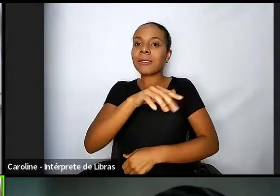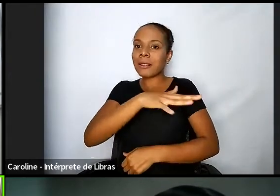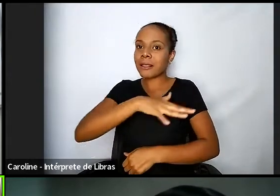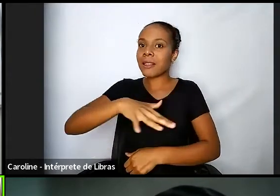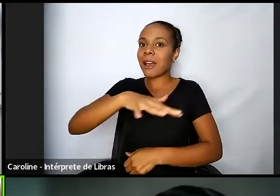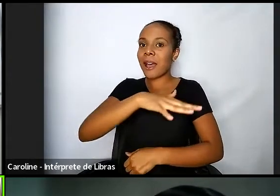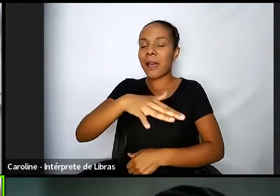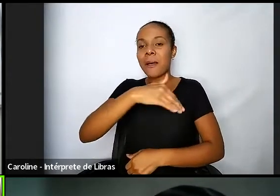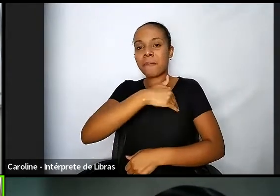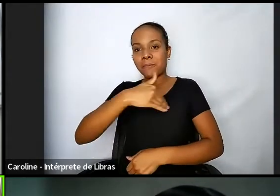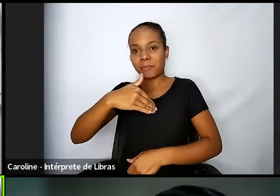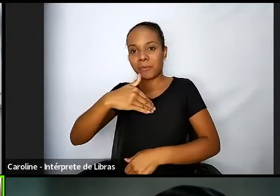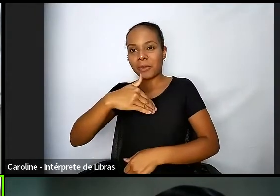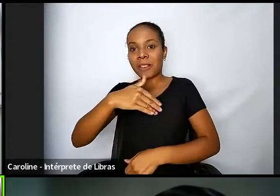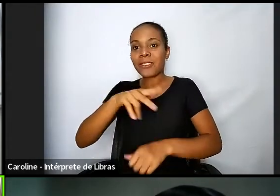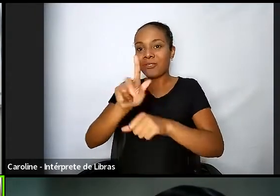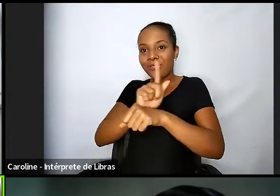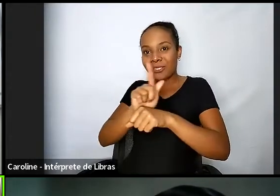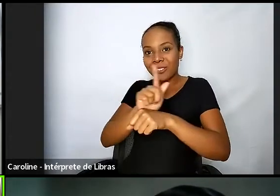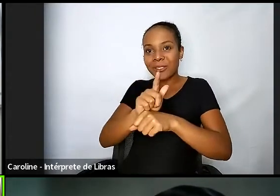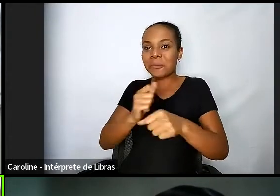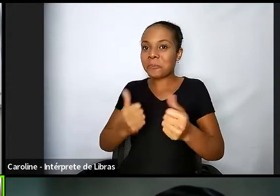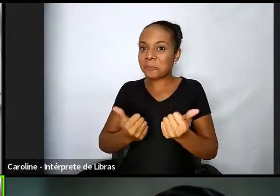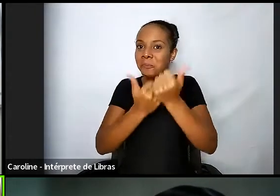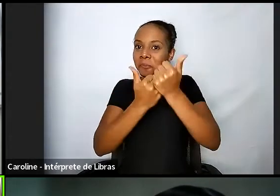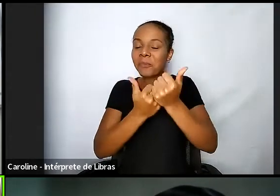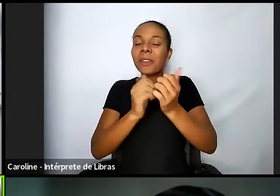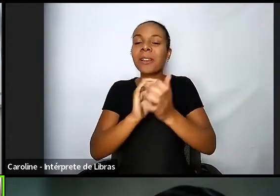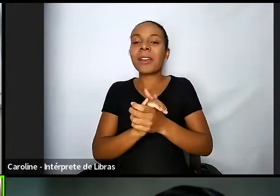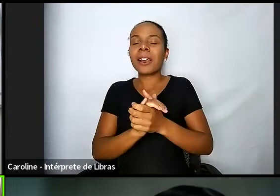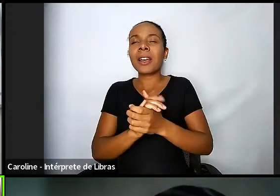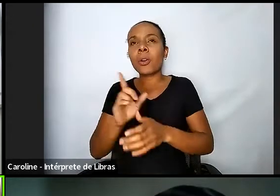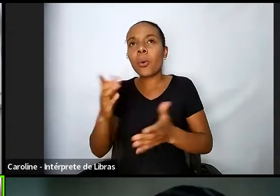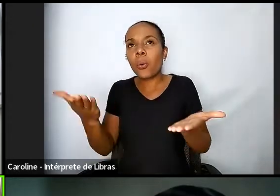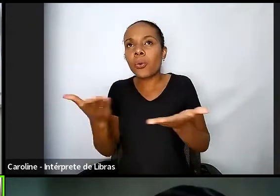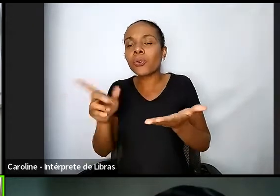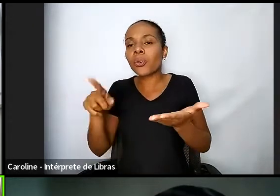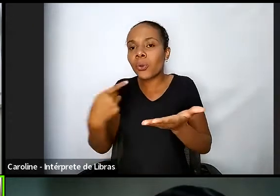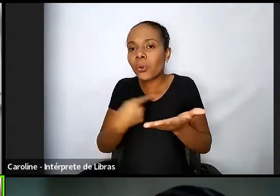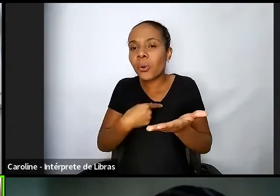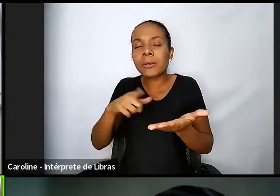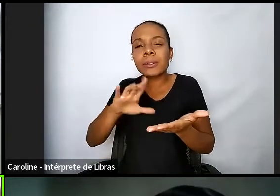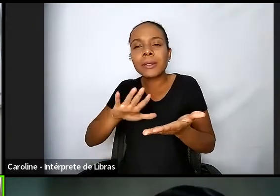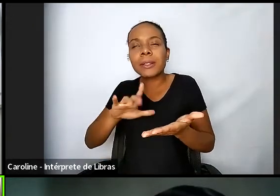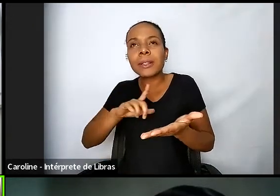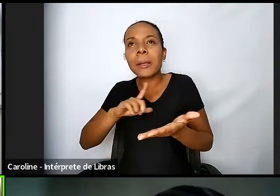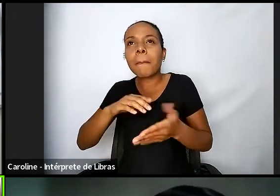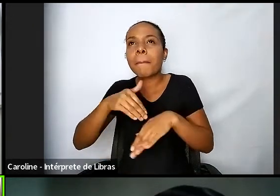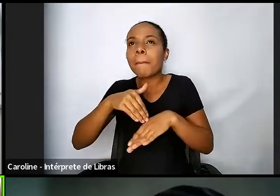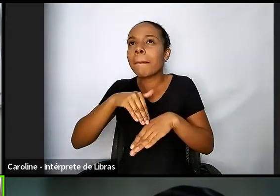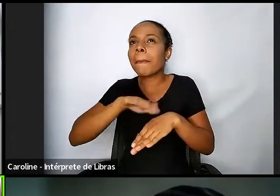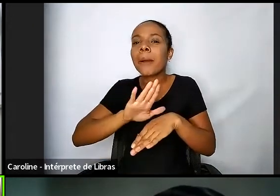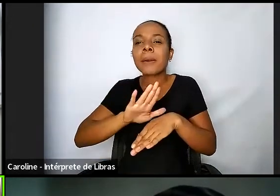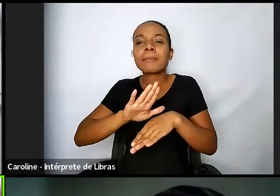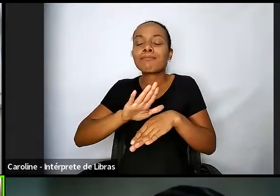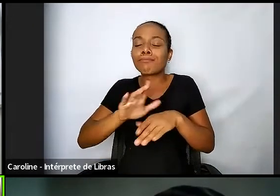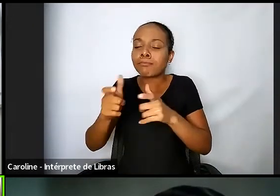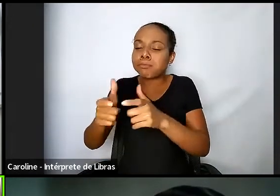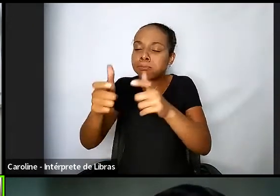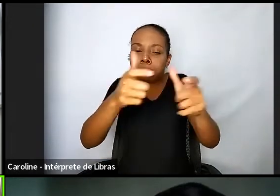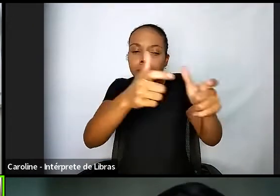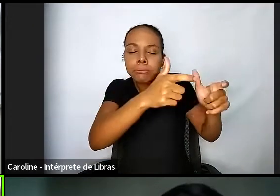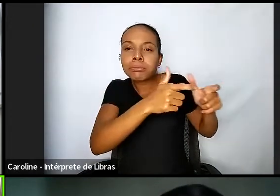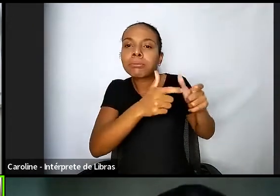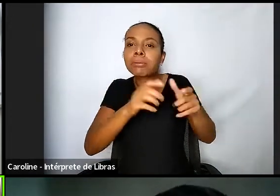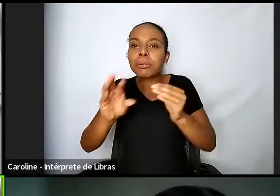mais de 50 né todos os tribunais estão implantando porque eu acredito que é um locus um espaço importante